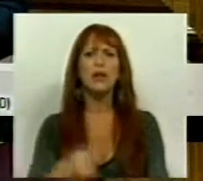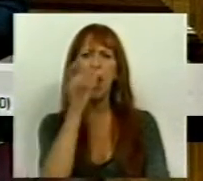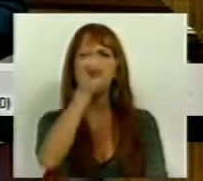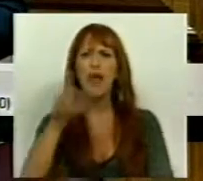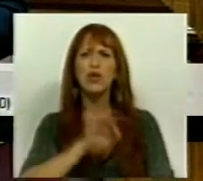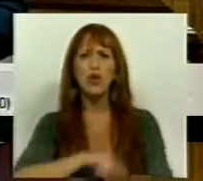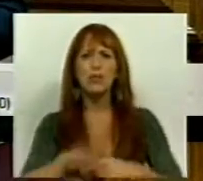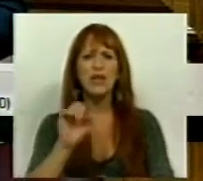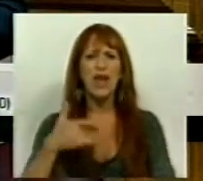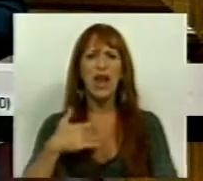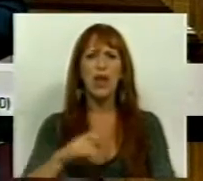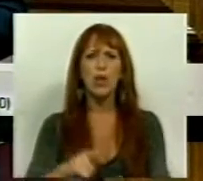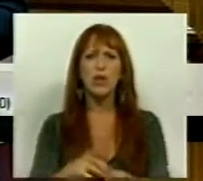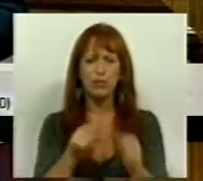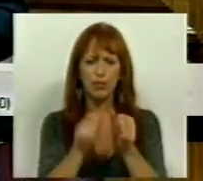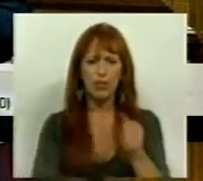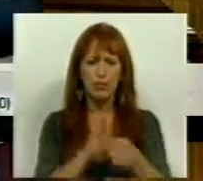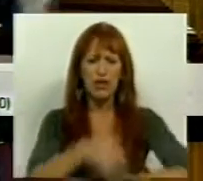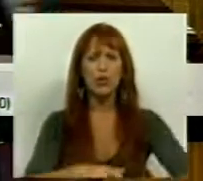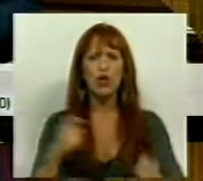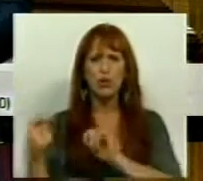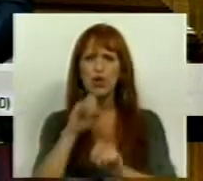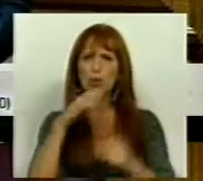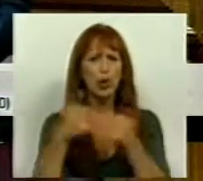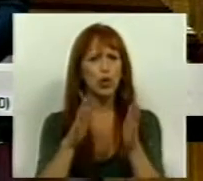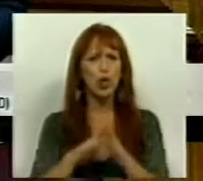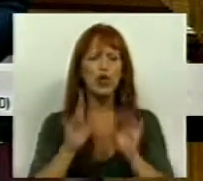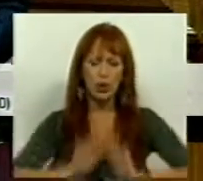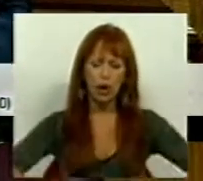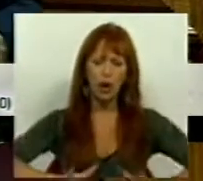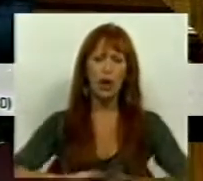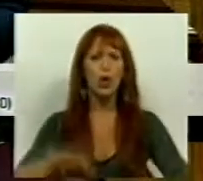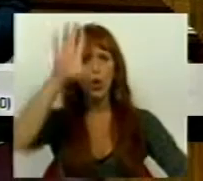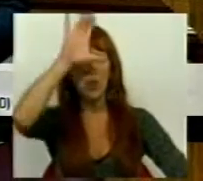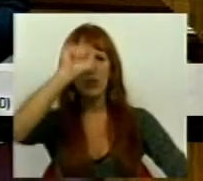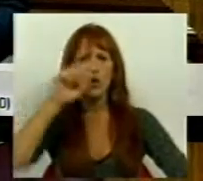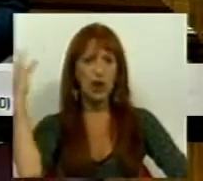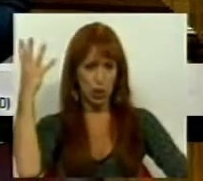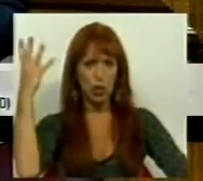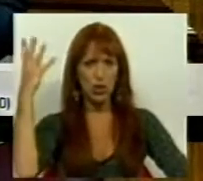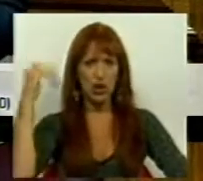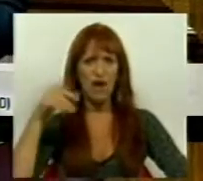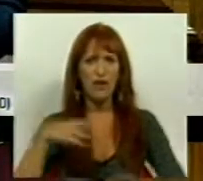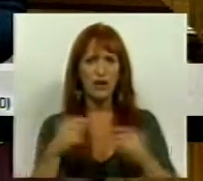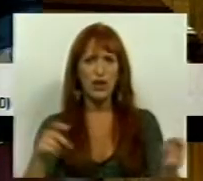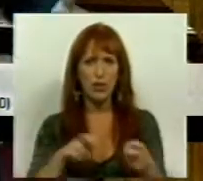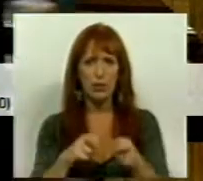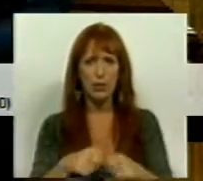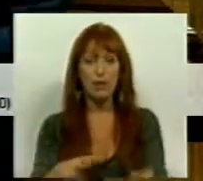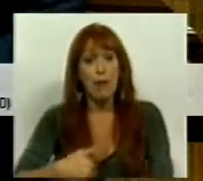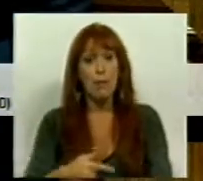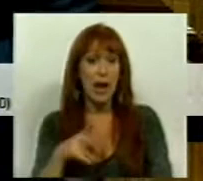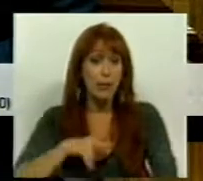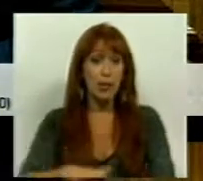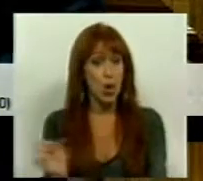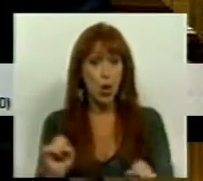palavras do Sr. Deputado do CDS, que intervém neste debate. Podemos todos ficar descansados que o Ministério da Cultura vai resolver este problema. Pena é que em